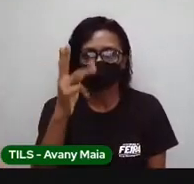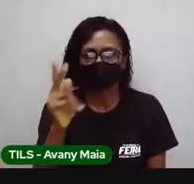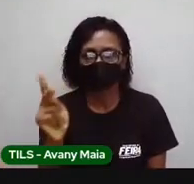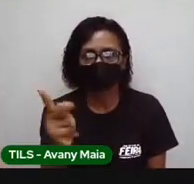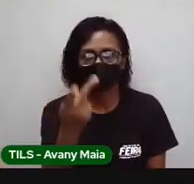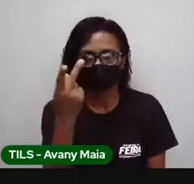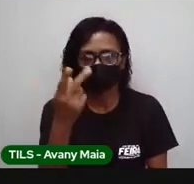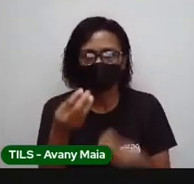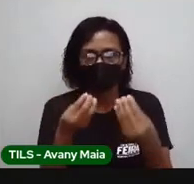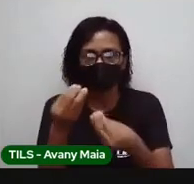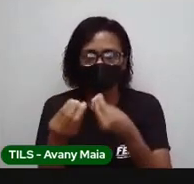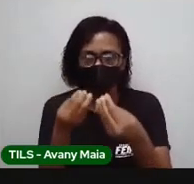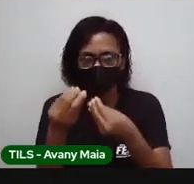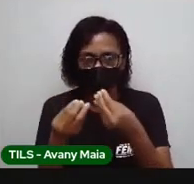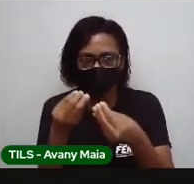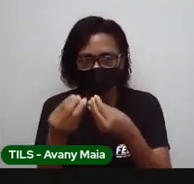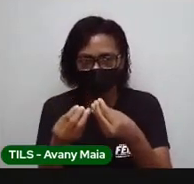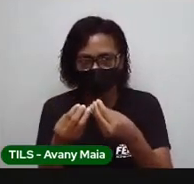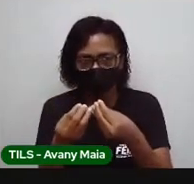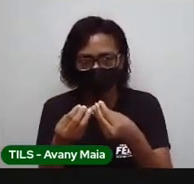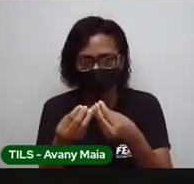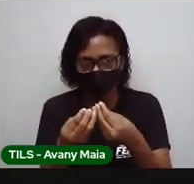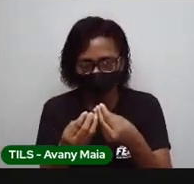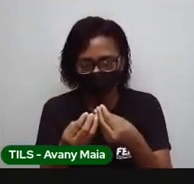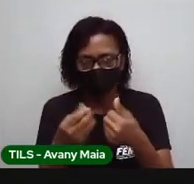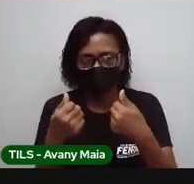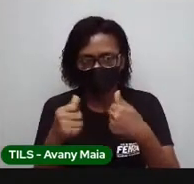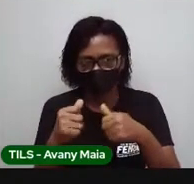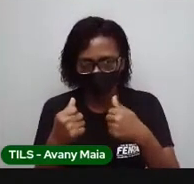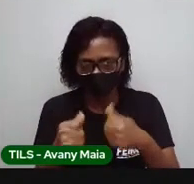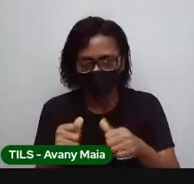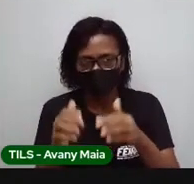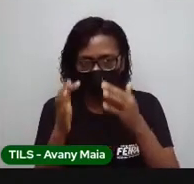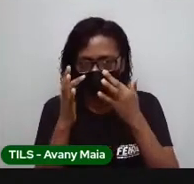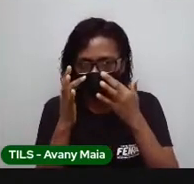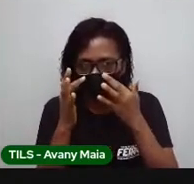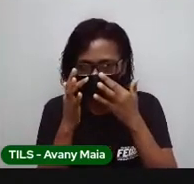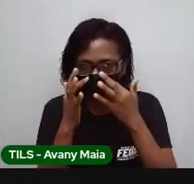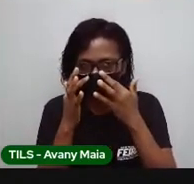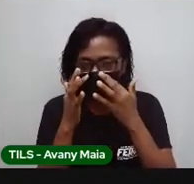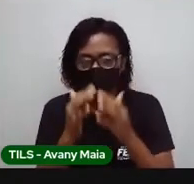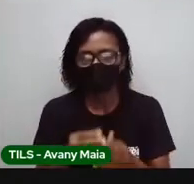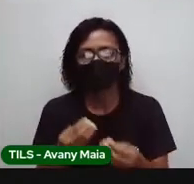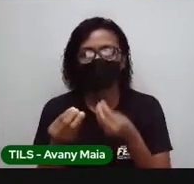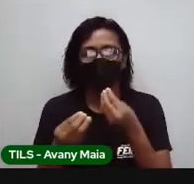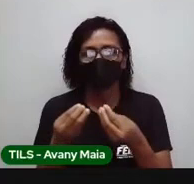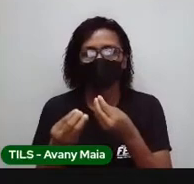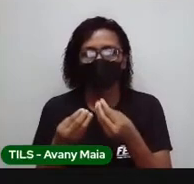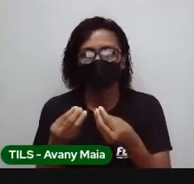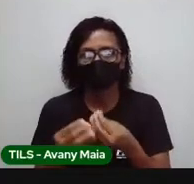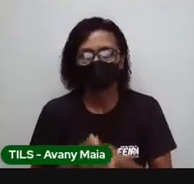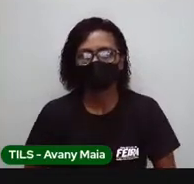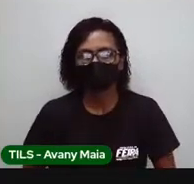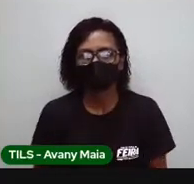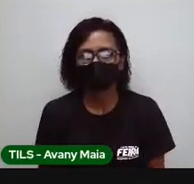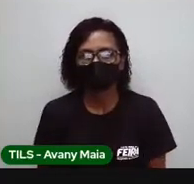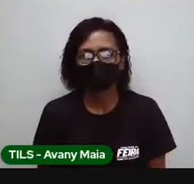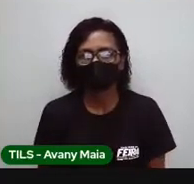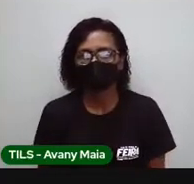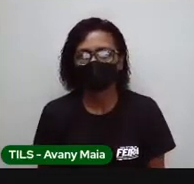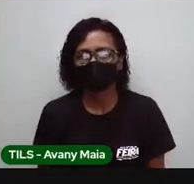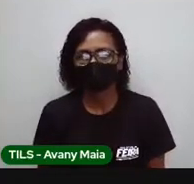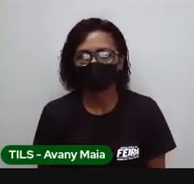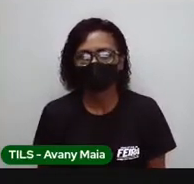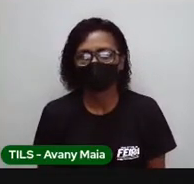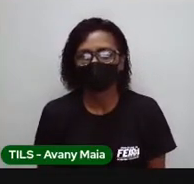que a gente vai ver. Então, como é que eu pego algo que está em quilowatts, hora e faço virar o watts, hora?